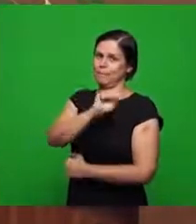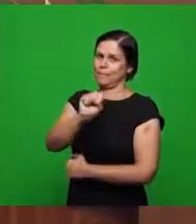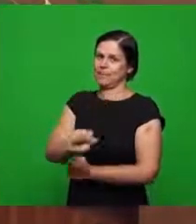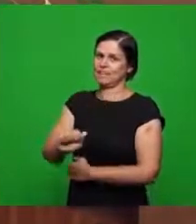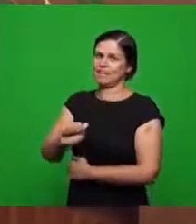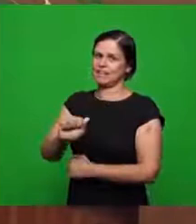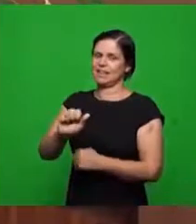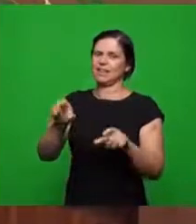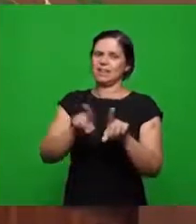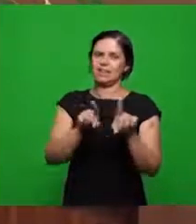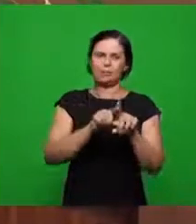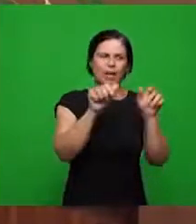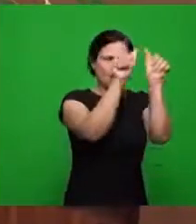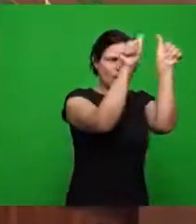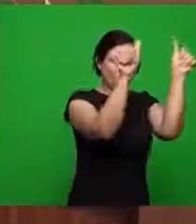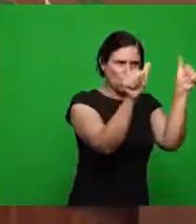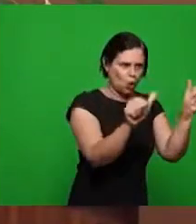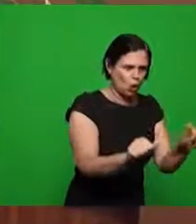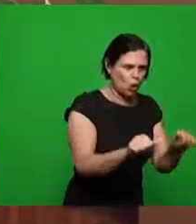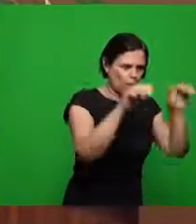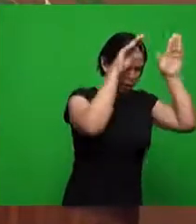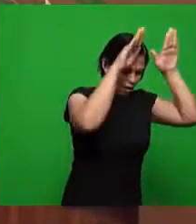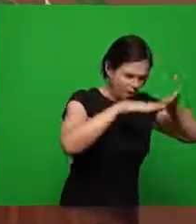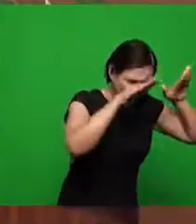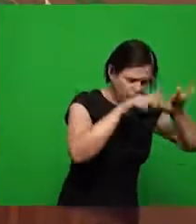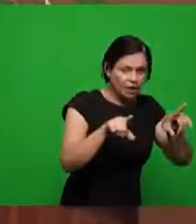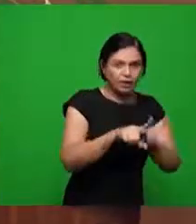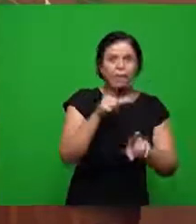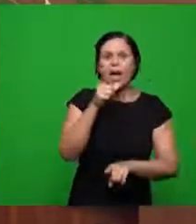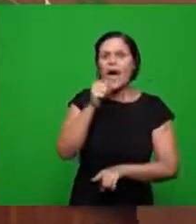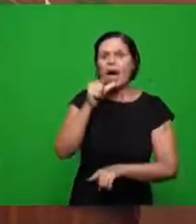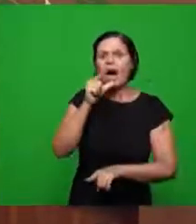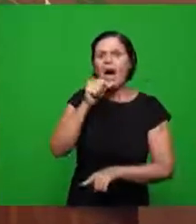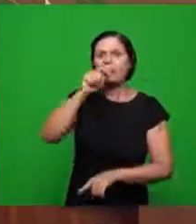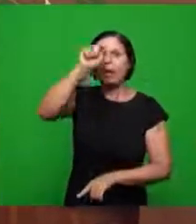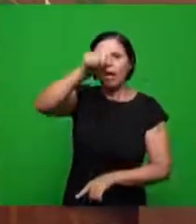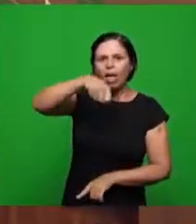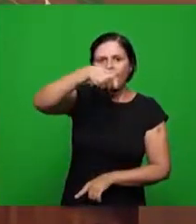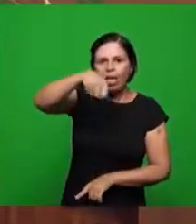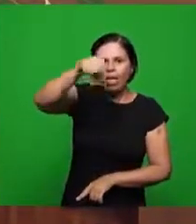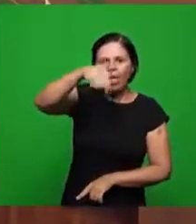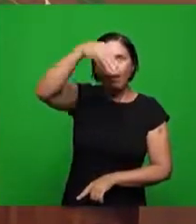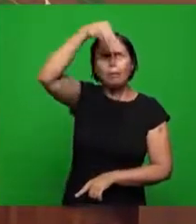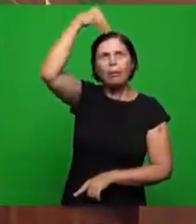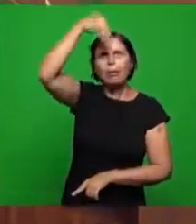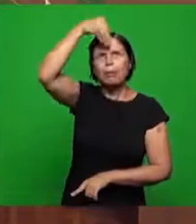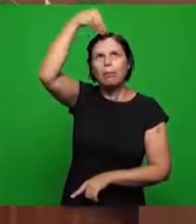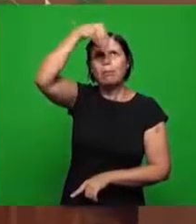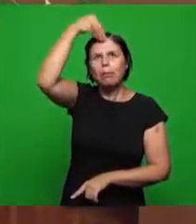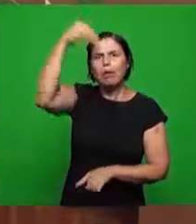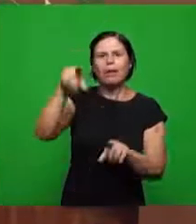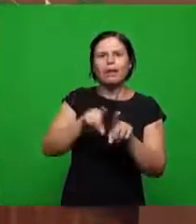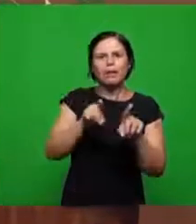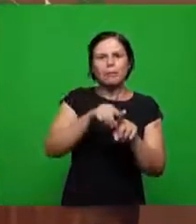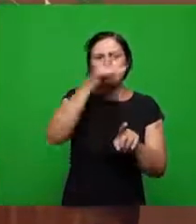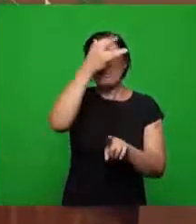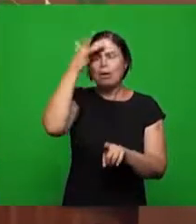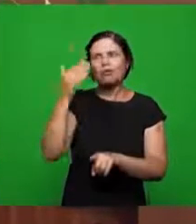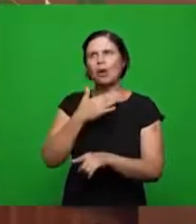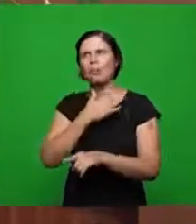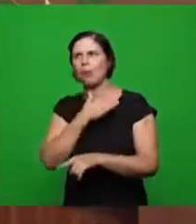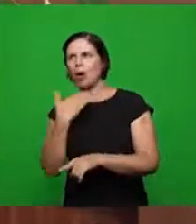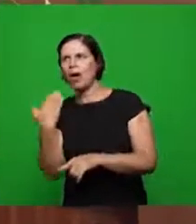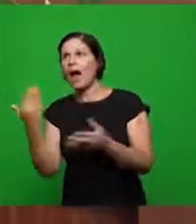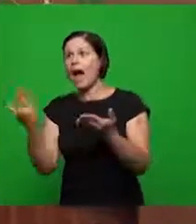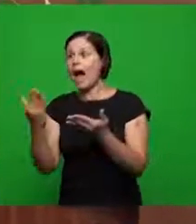relíquias uso de água benta tudo isso fazia parte canonização de santos pessoas que morreram